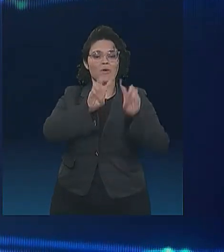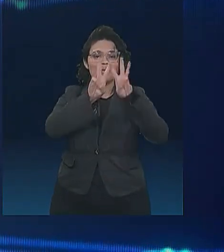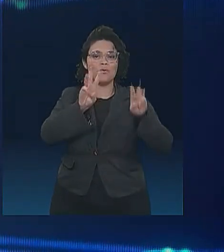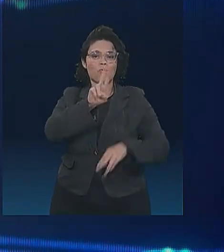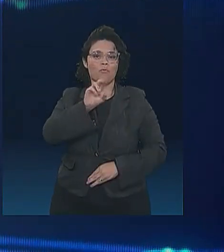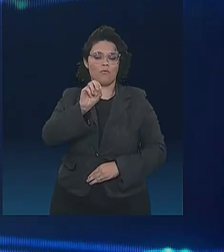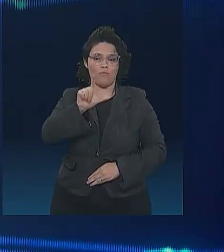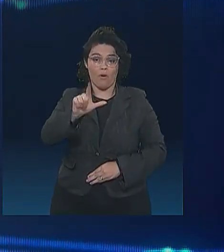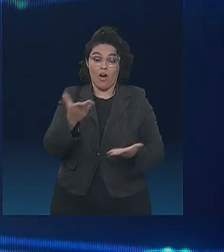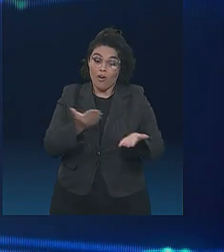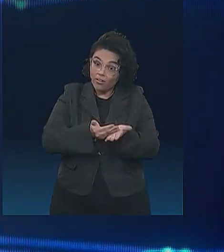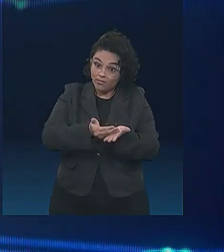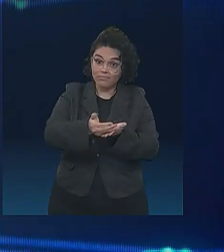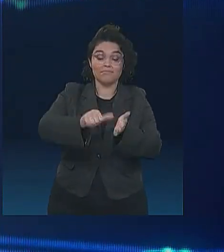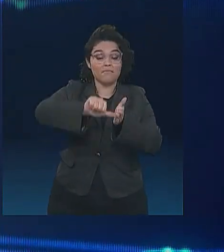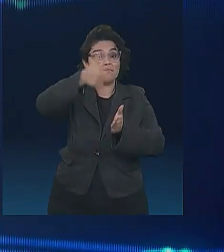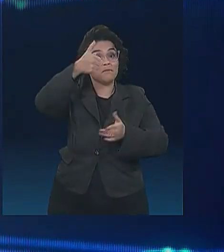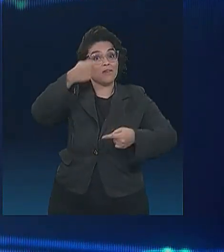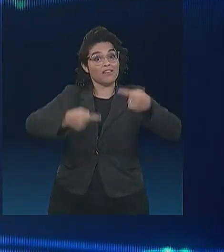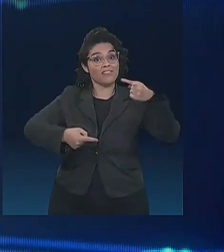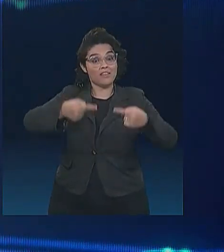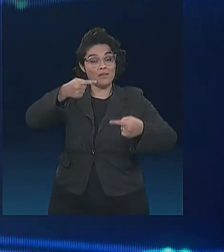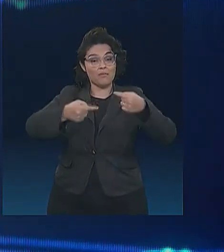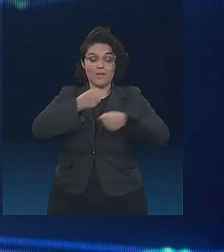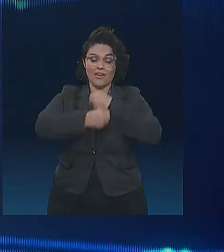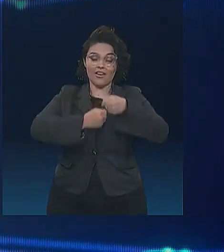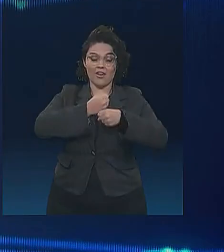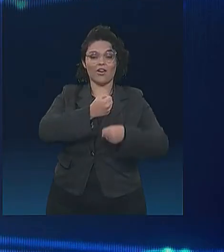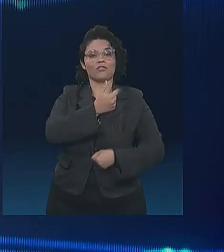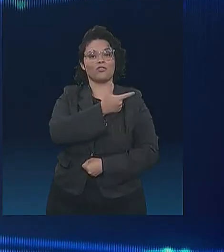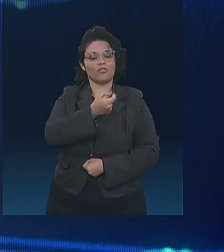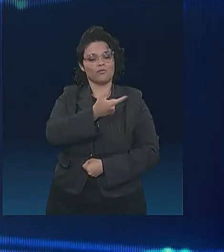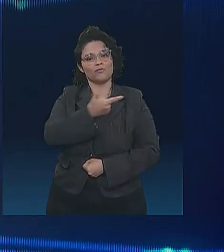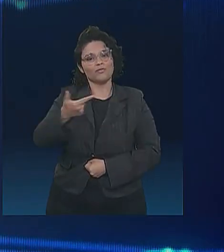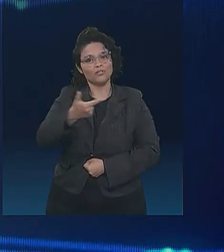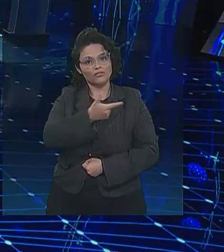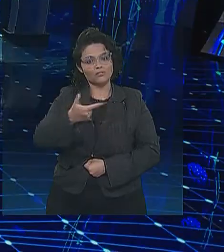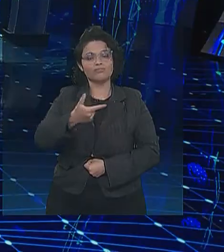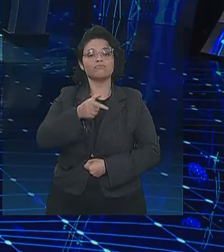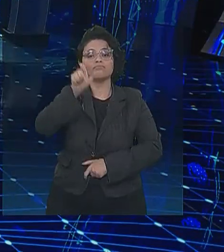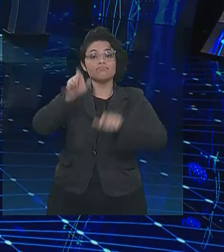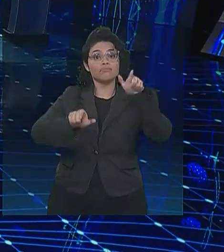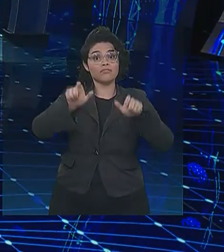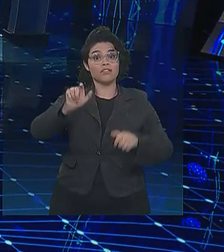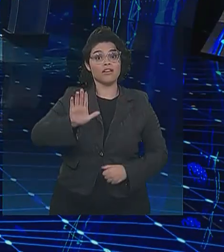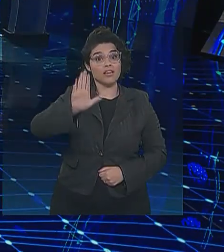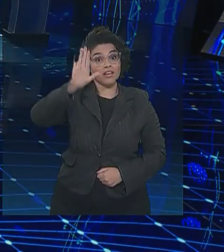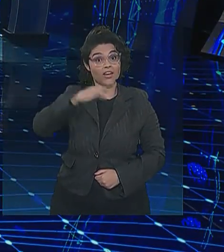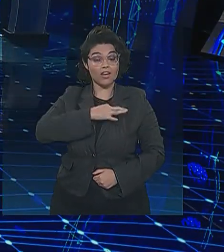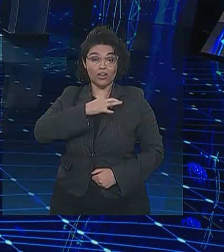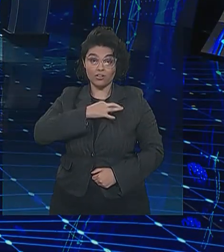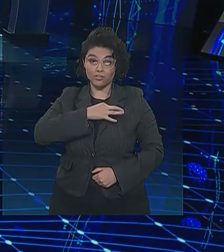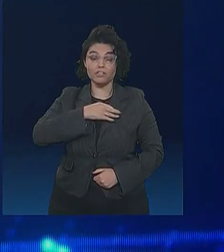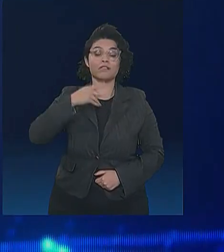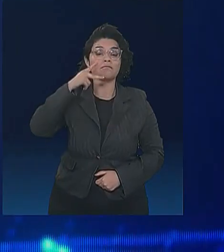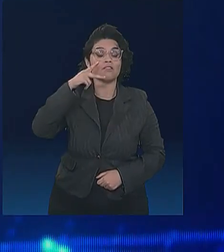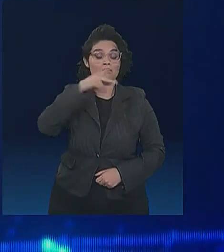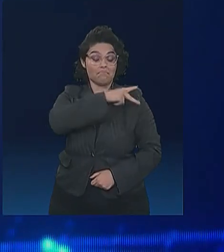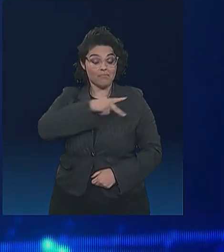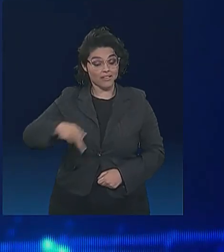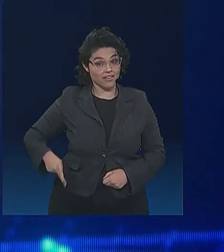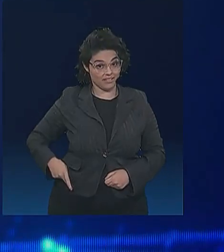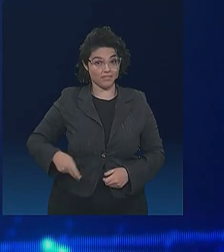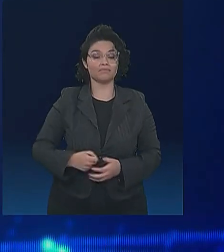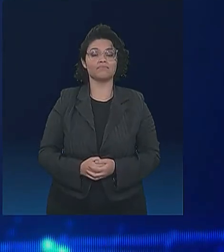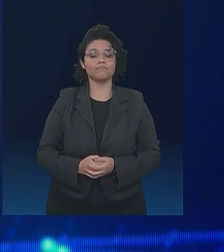instante, o primeiro debate de 2022 entre candidatos à presidência da República. Faltando 35